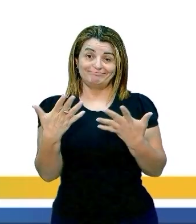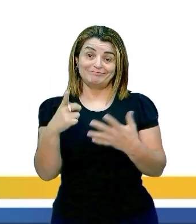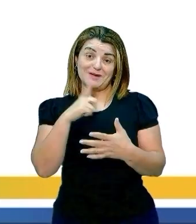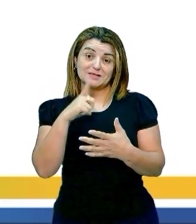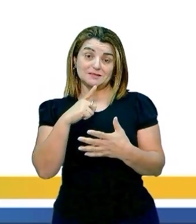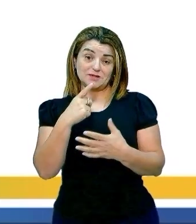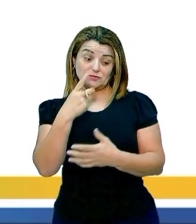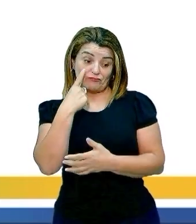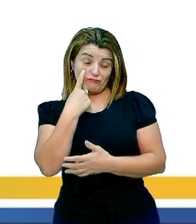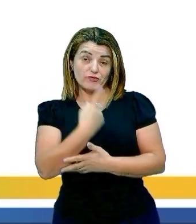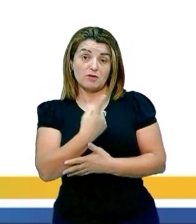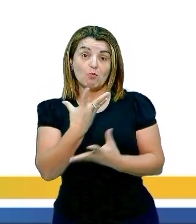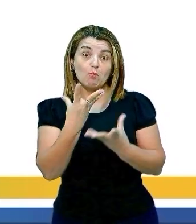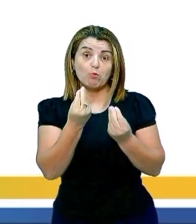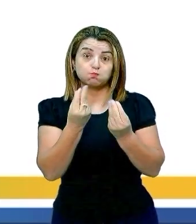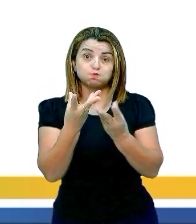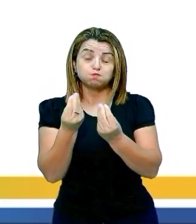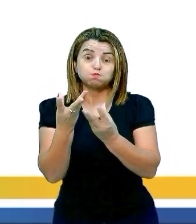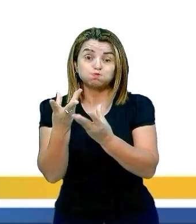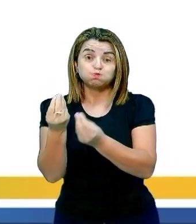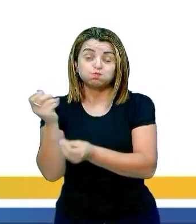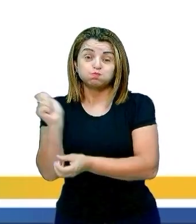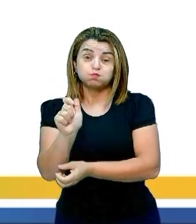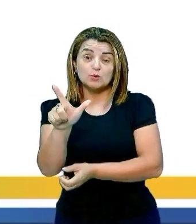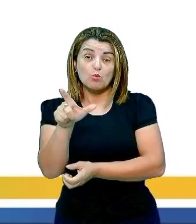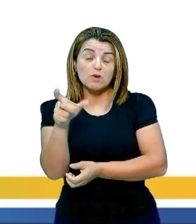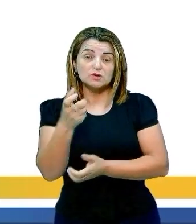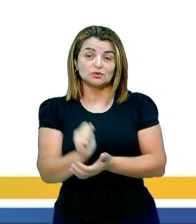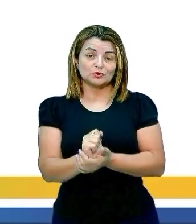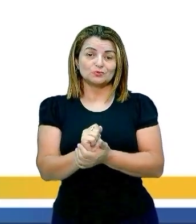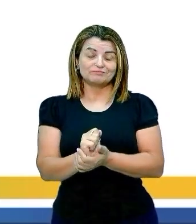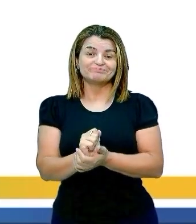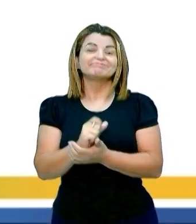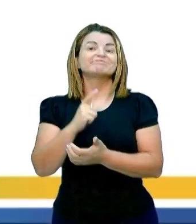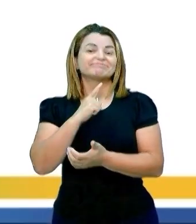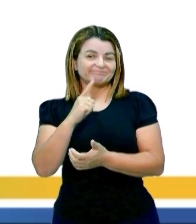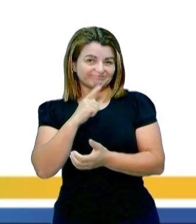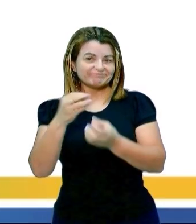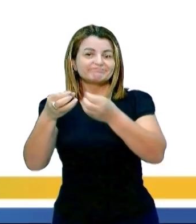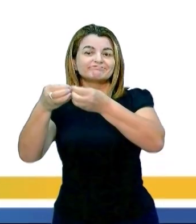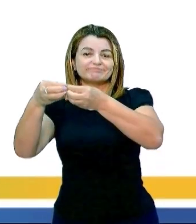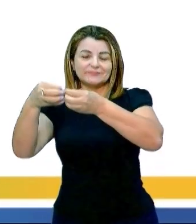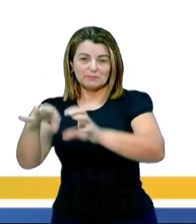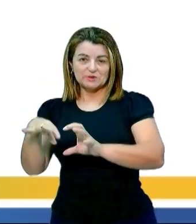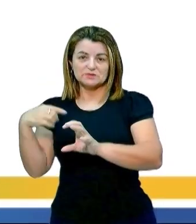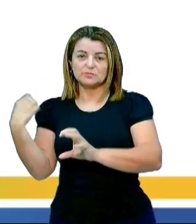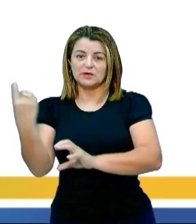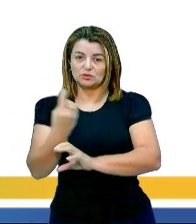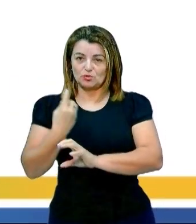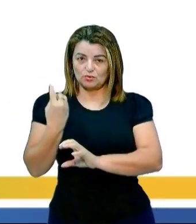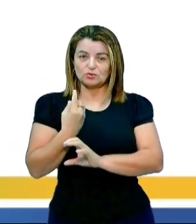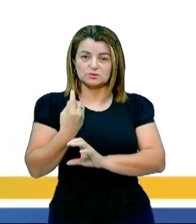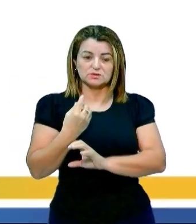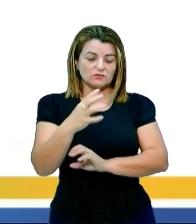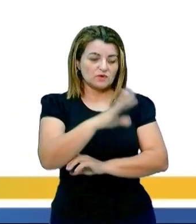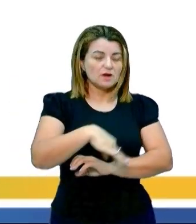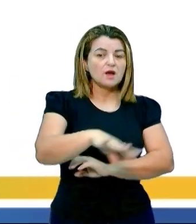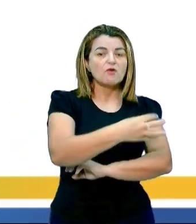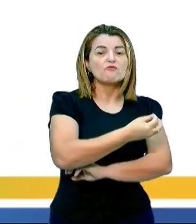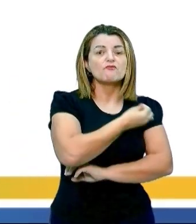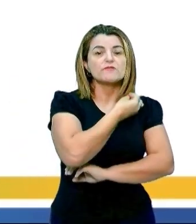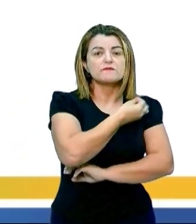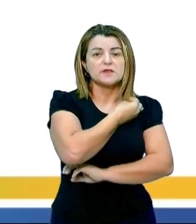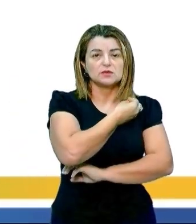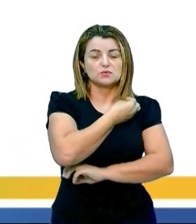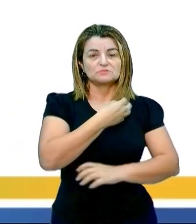esses poluentes causem danos aos seres vivos que estejam nessa região ou